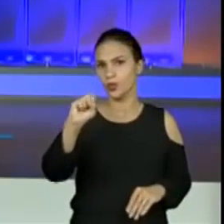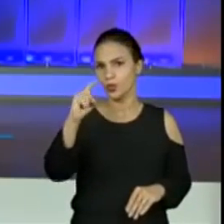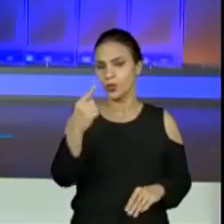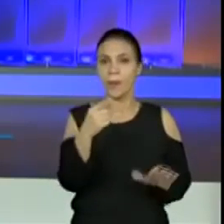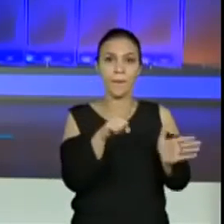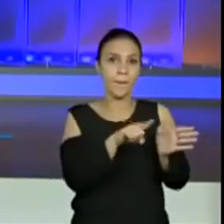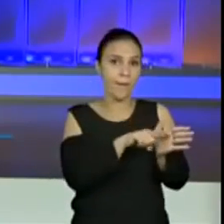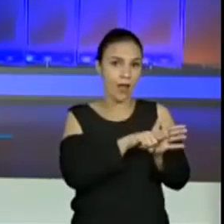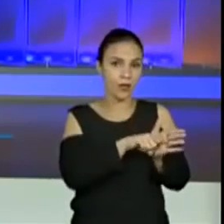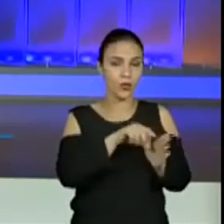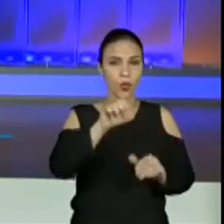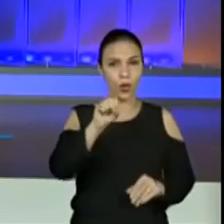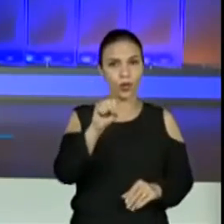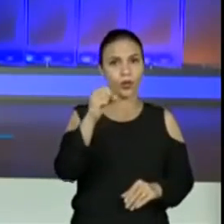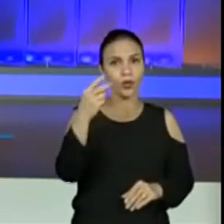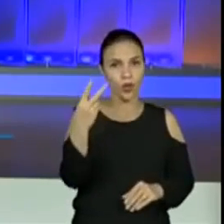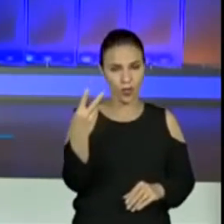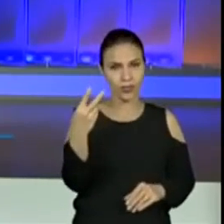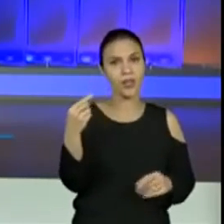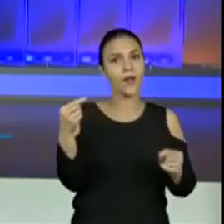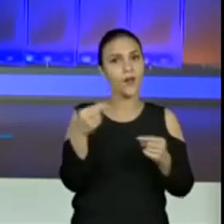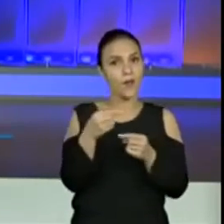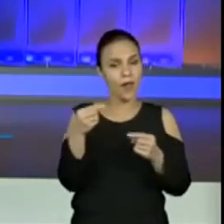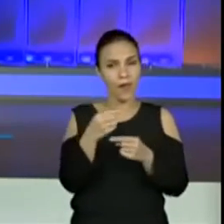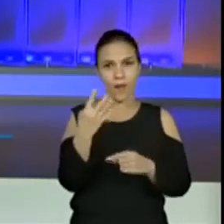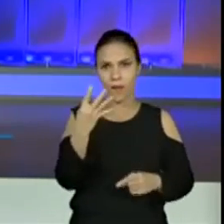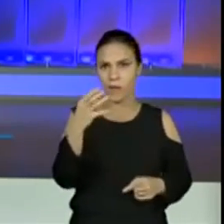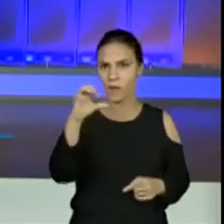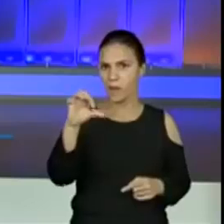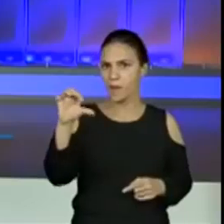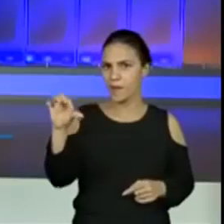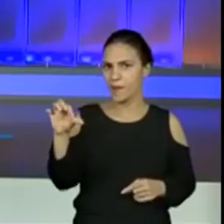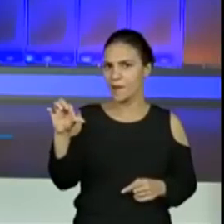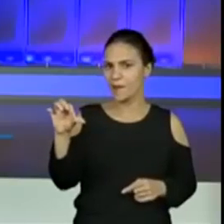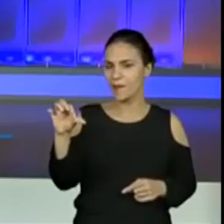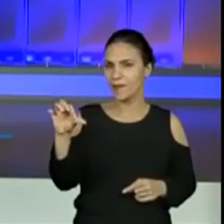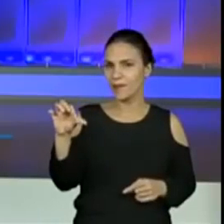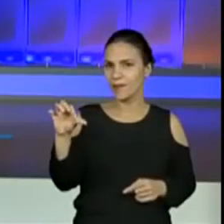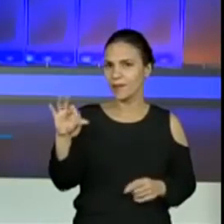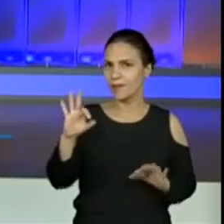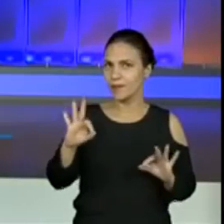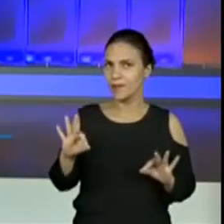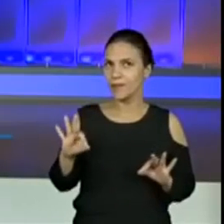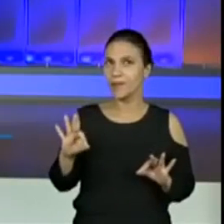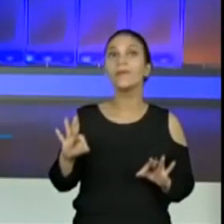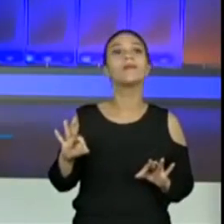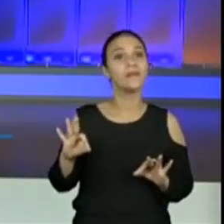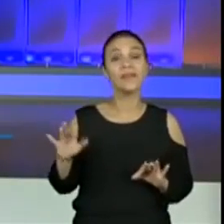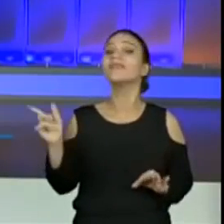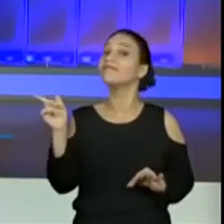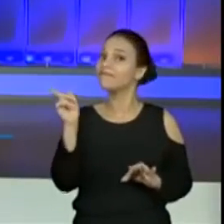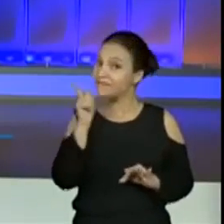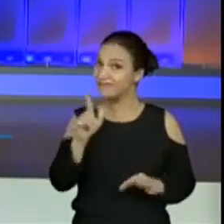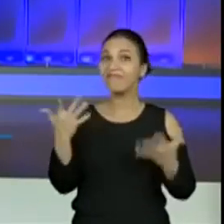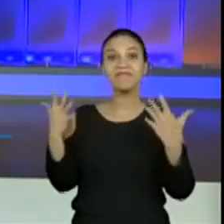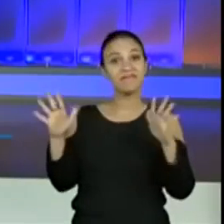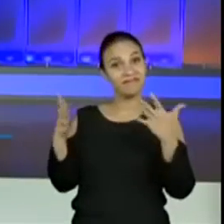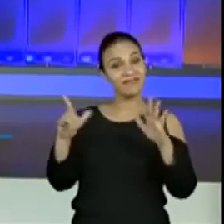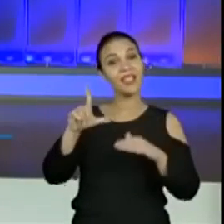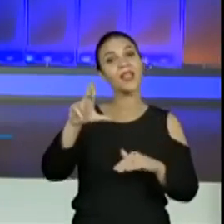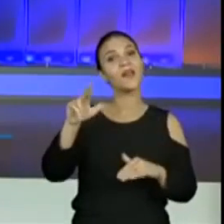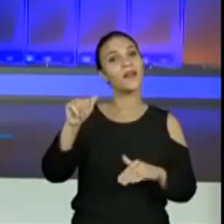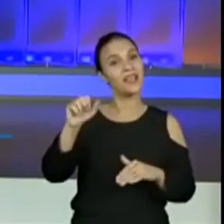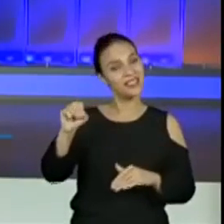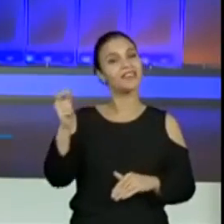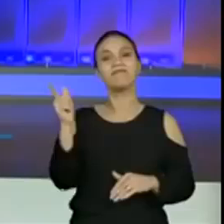82 é igual a 499. O Lucas acertou. Ele desvendou esse